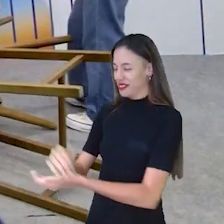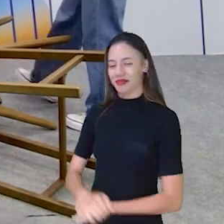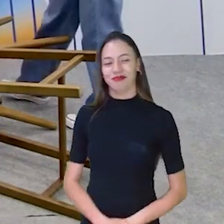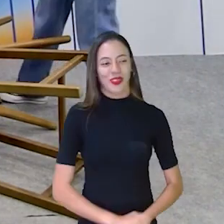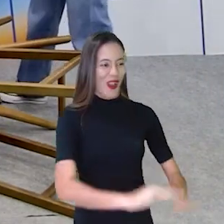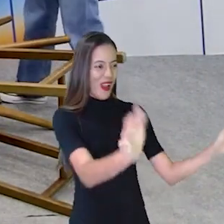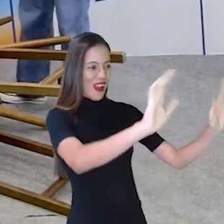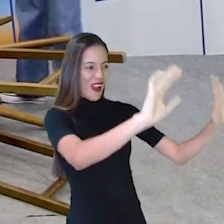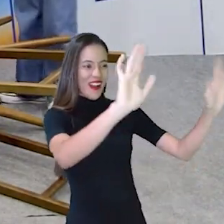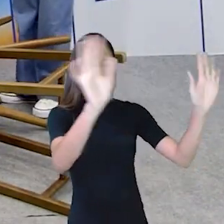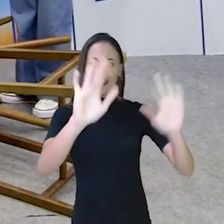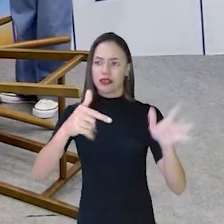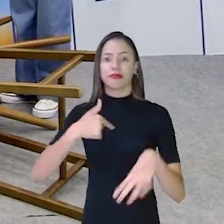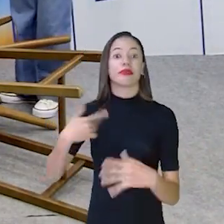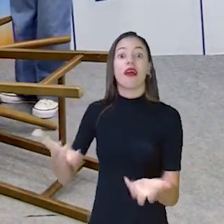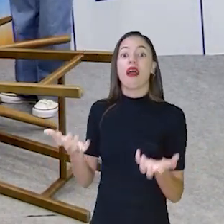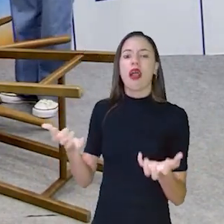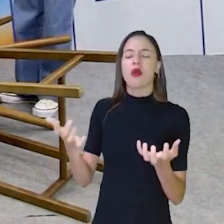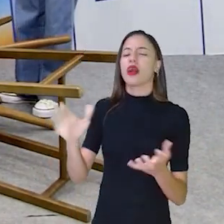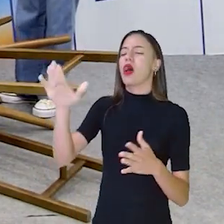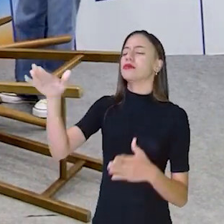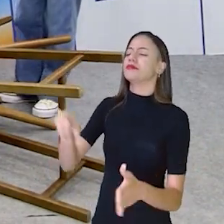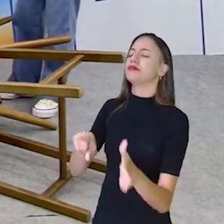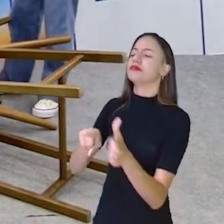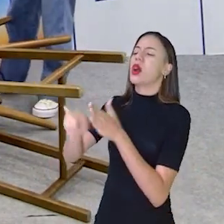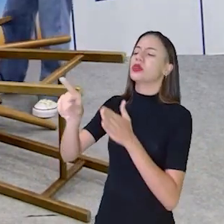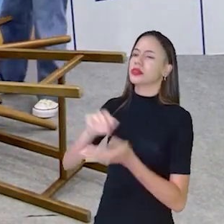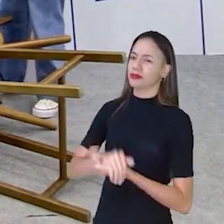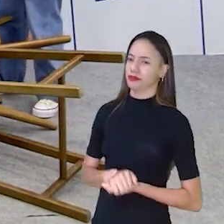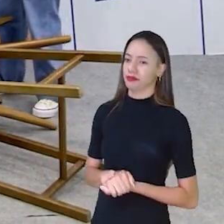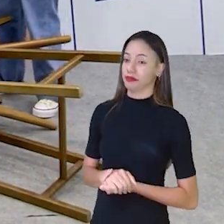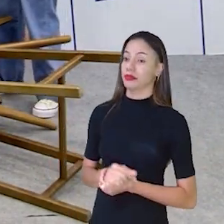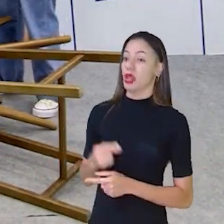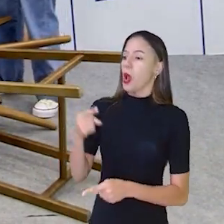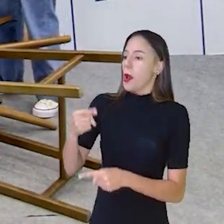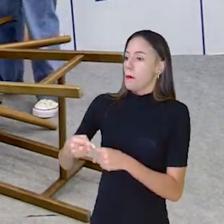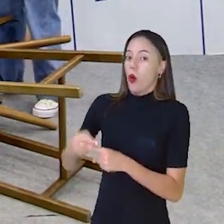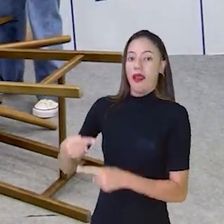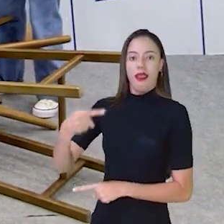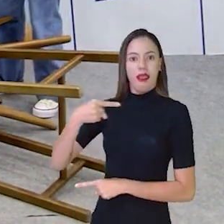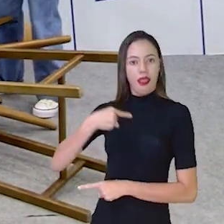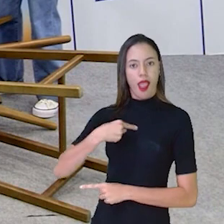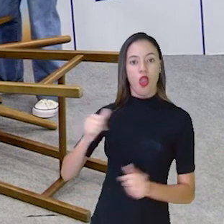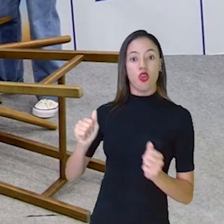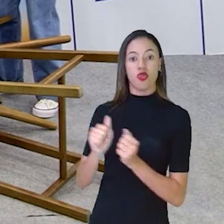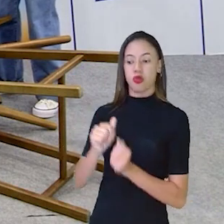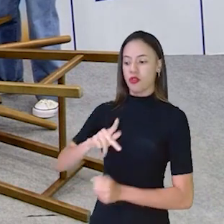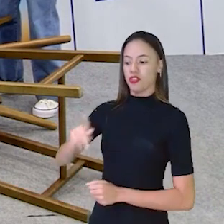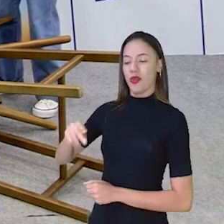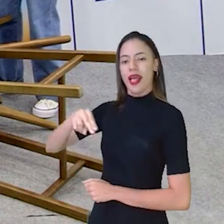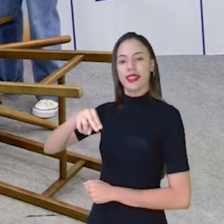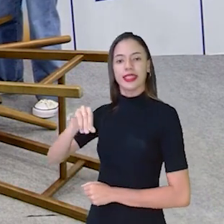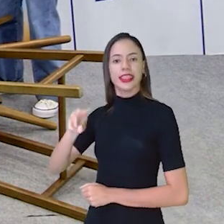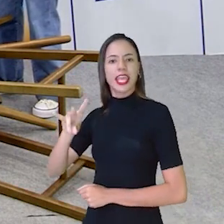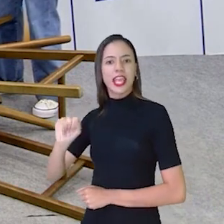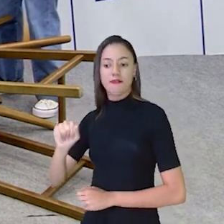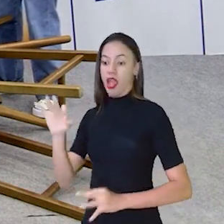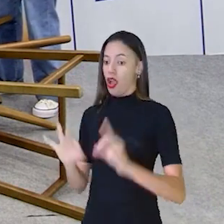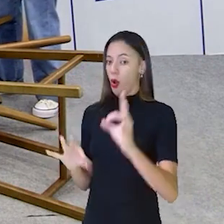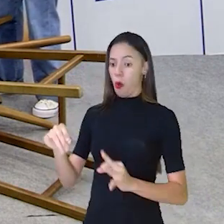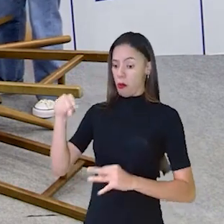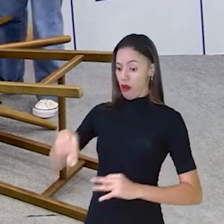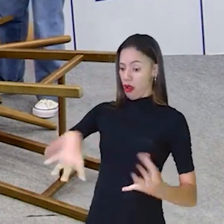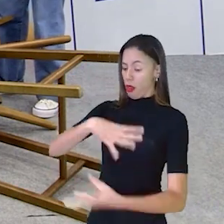Eu só quero fazer uma pergunta. Porque eu e a professora Nívia que vai ter que arrumar essa